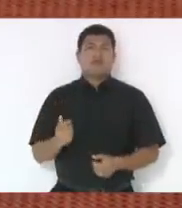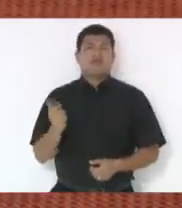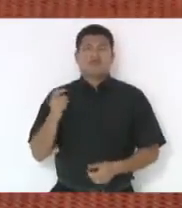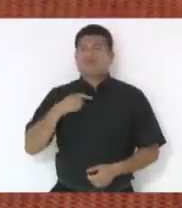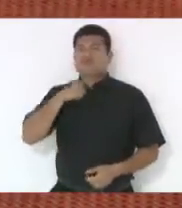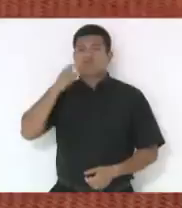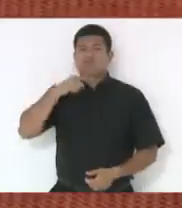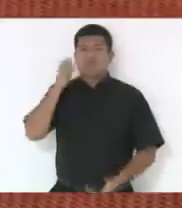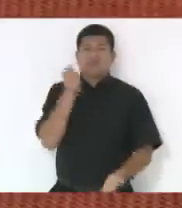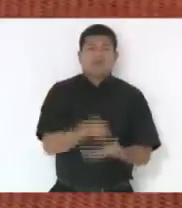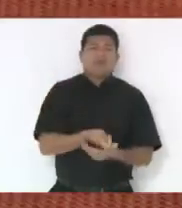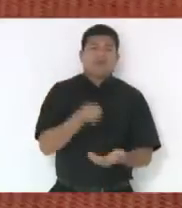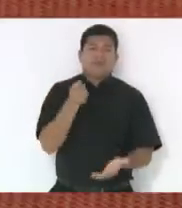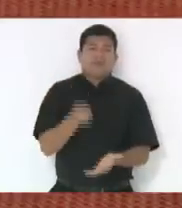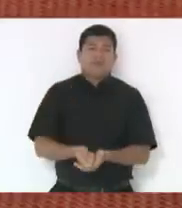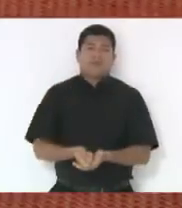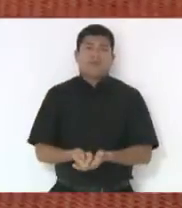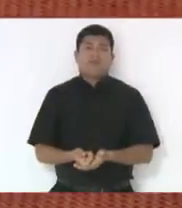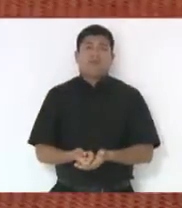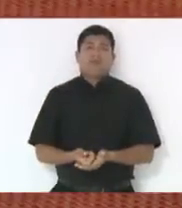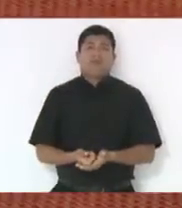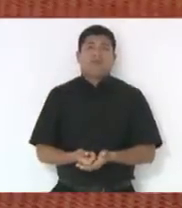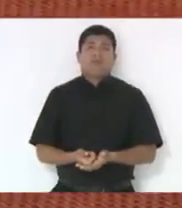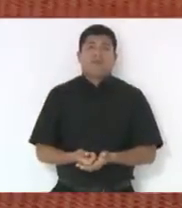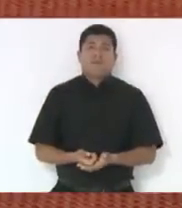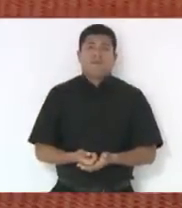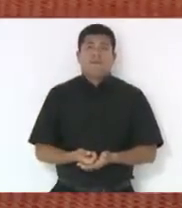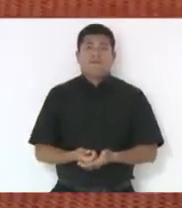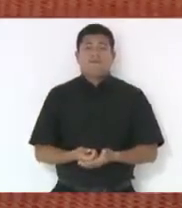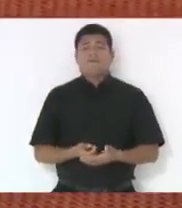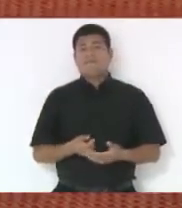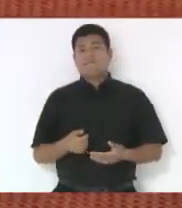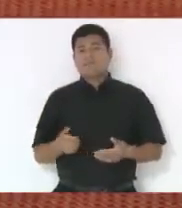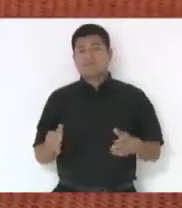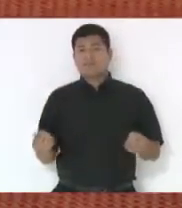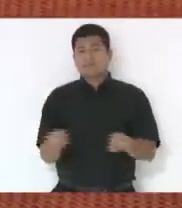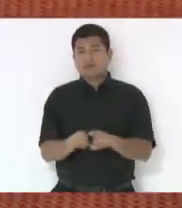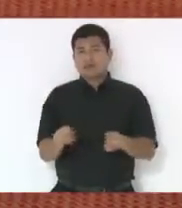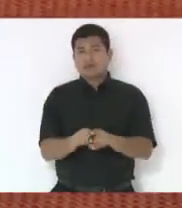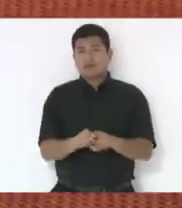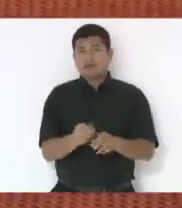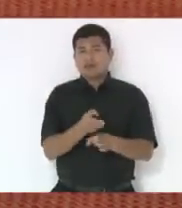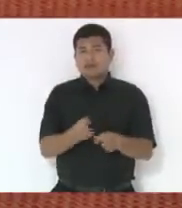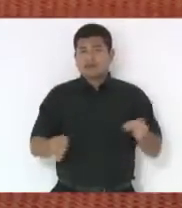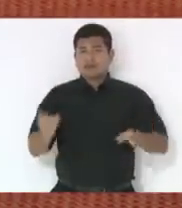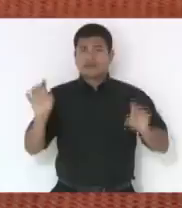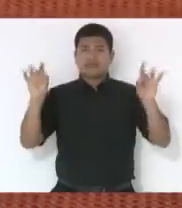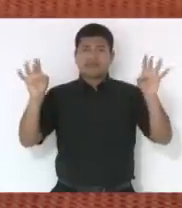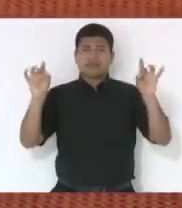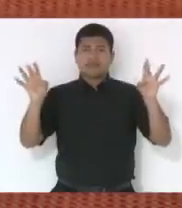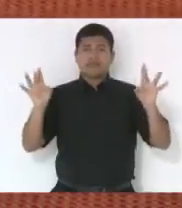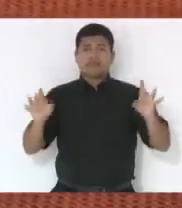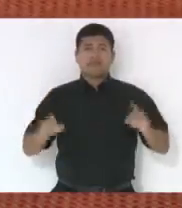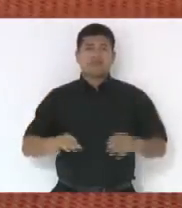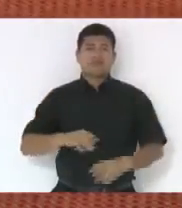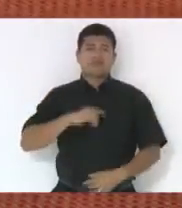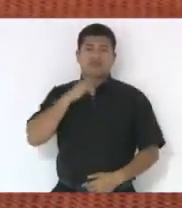pagamento, e aí, se não é em condições especiais, esses recursos não adentram